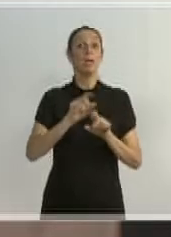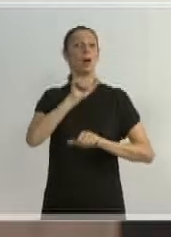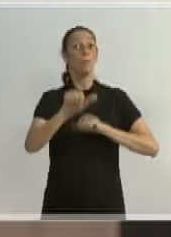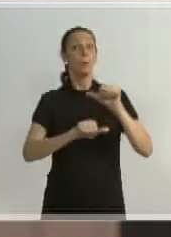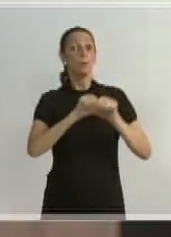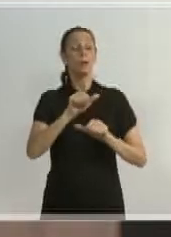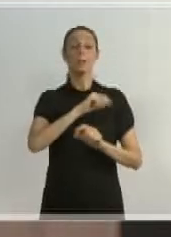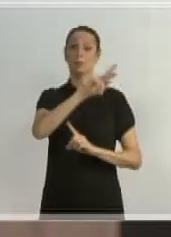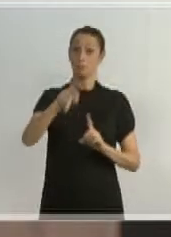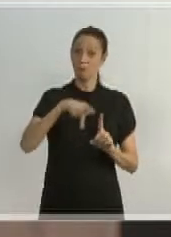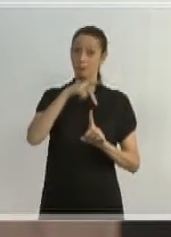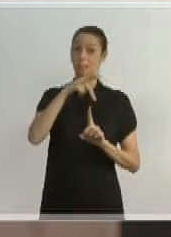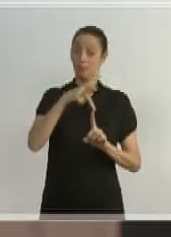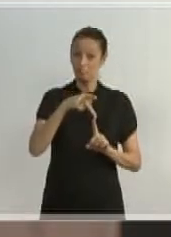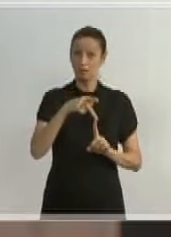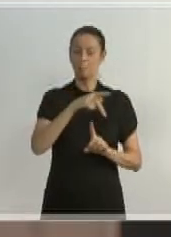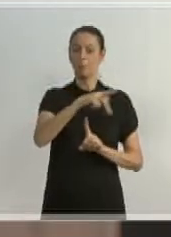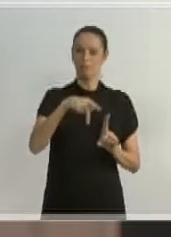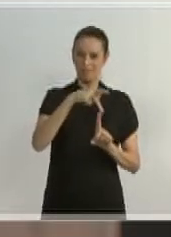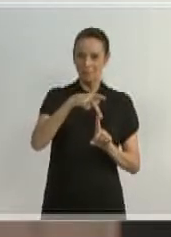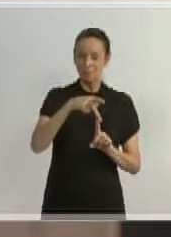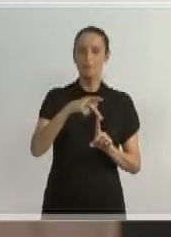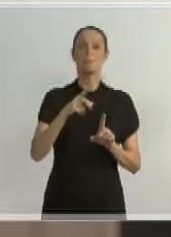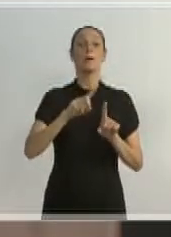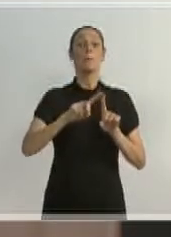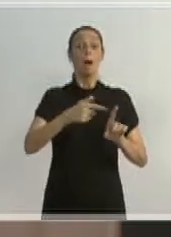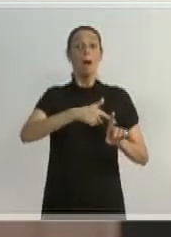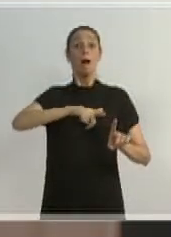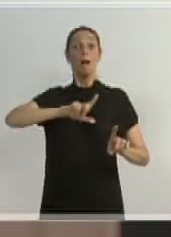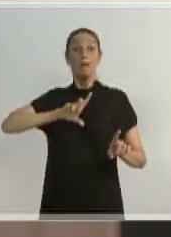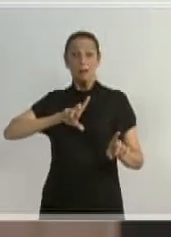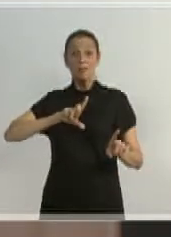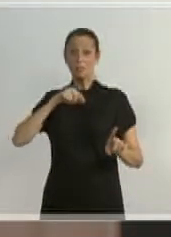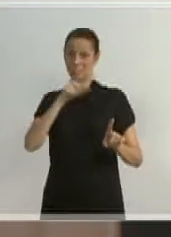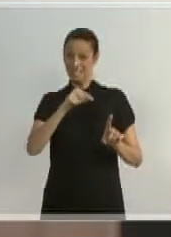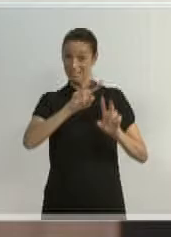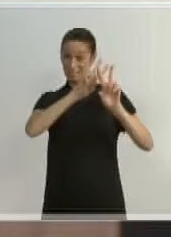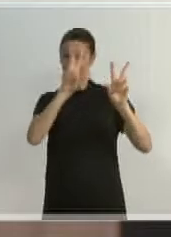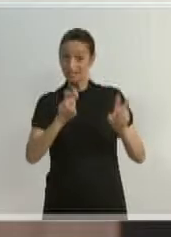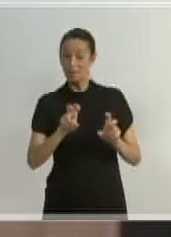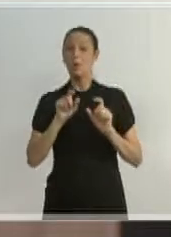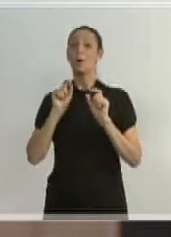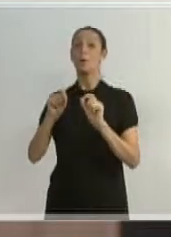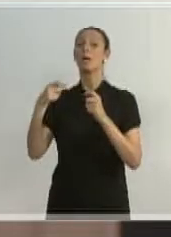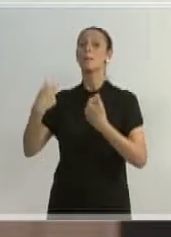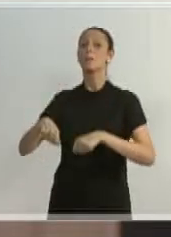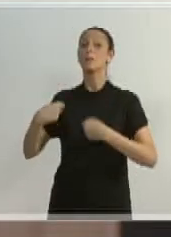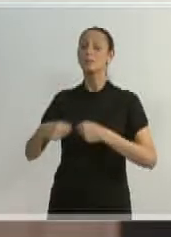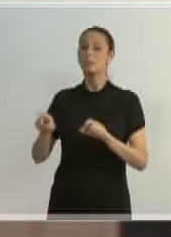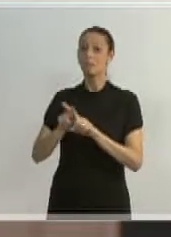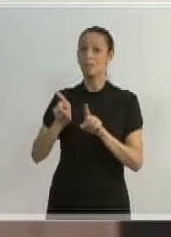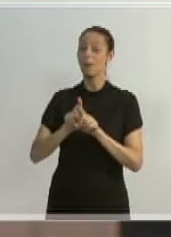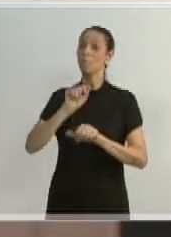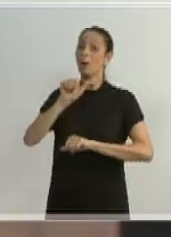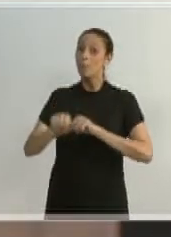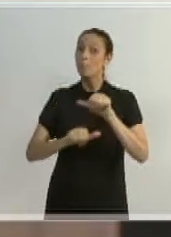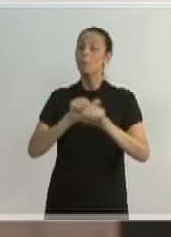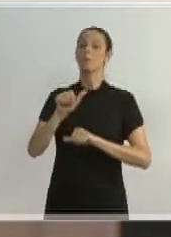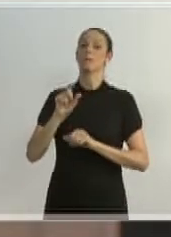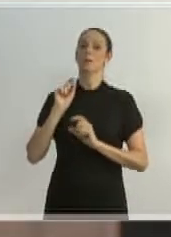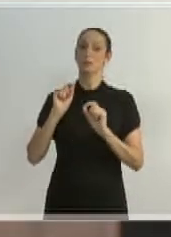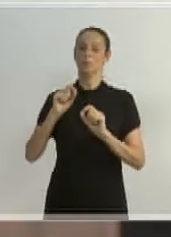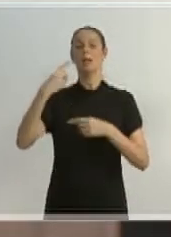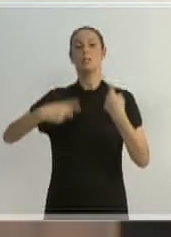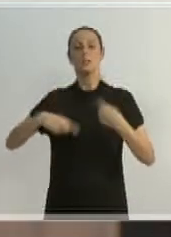da Previdência, mas, antes dela, eu acredito que nós precisamos, sim, fazer outras reformas, discutir